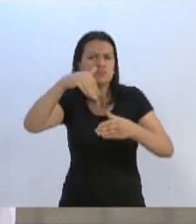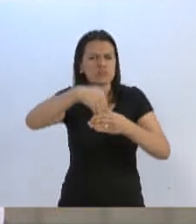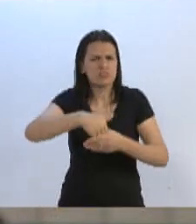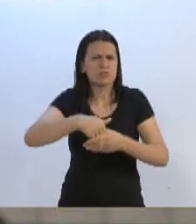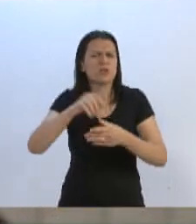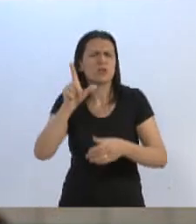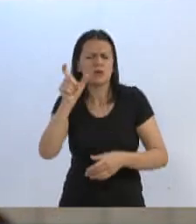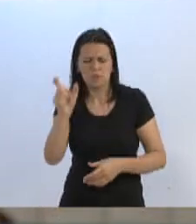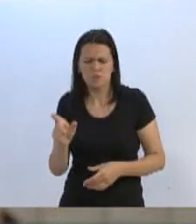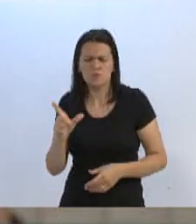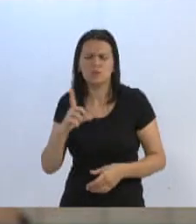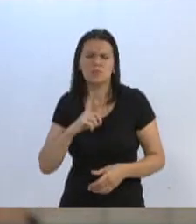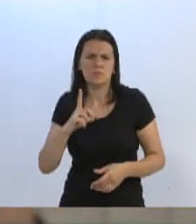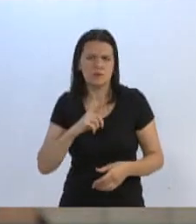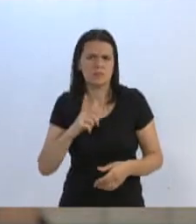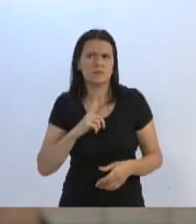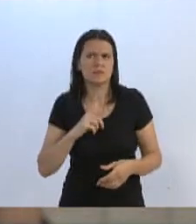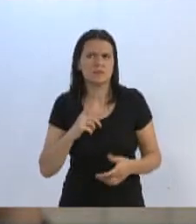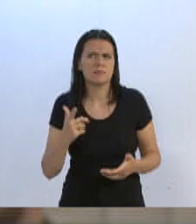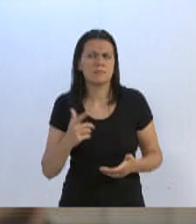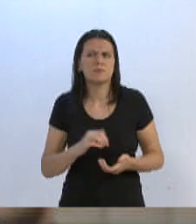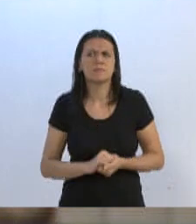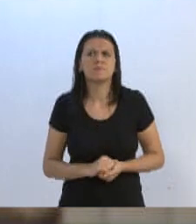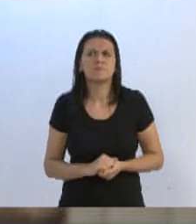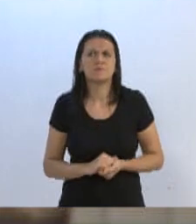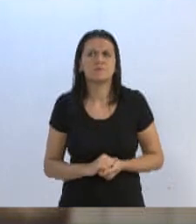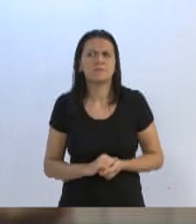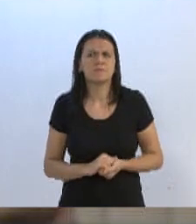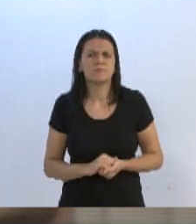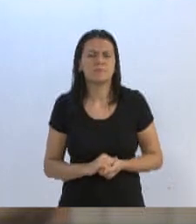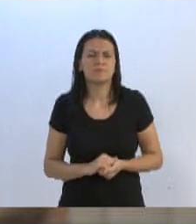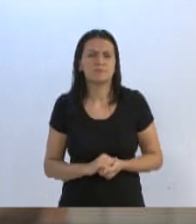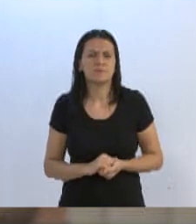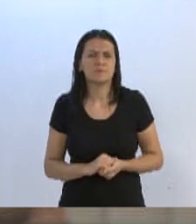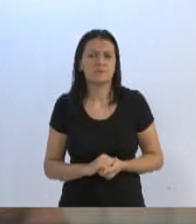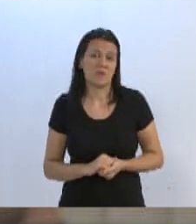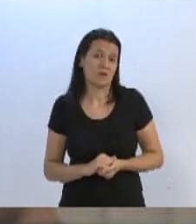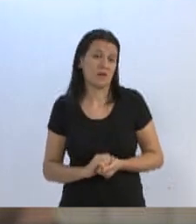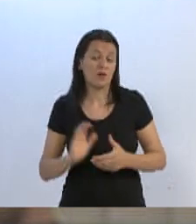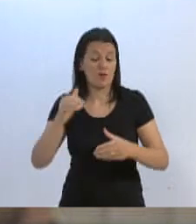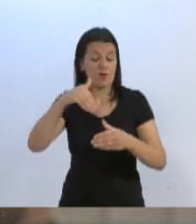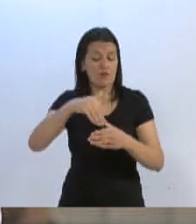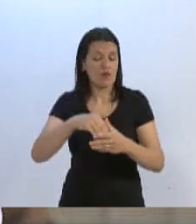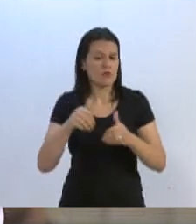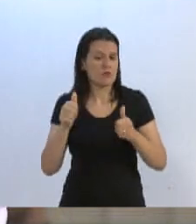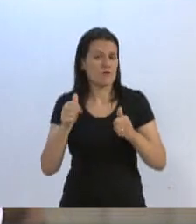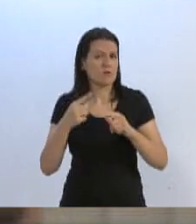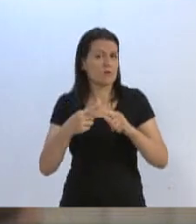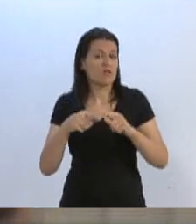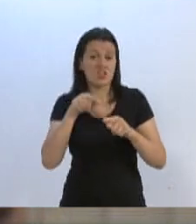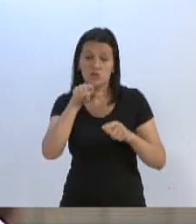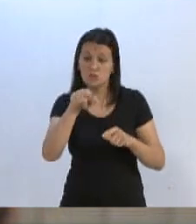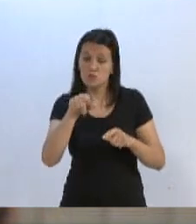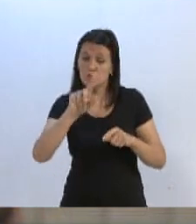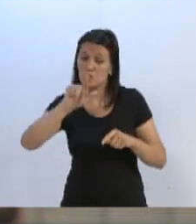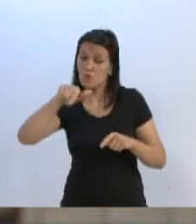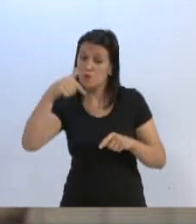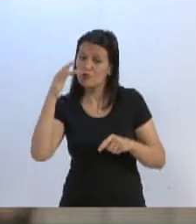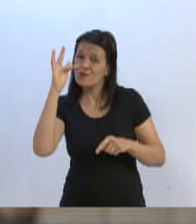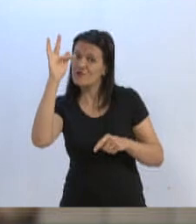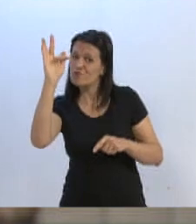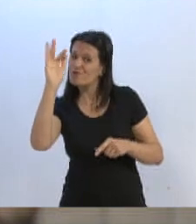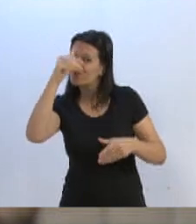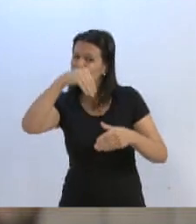esse argumento, vereador, nosso líder, Alexandre Matias. vota a favor para aumentar porque pode ser que você não se reeleja, tem outros